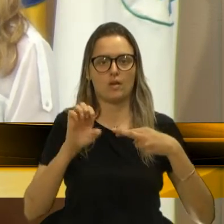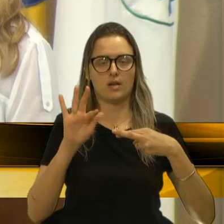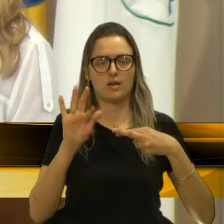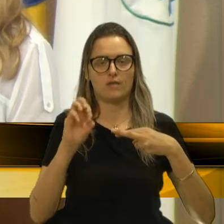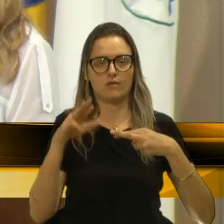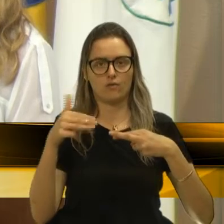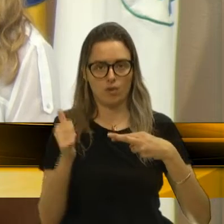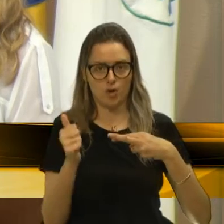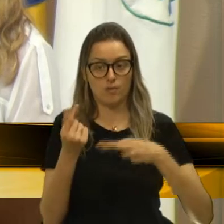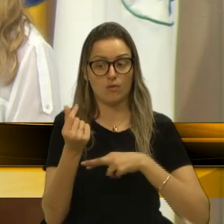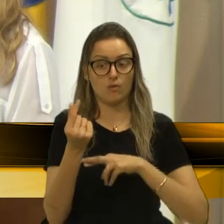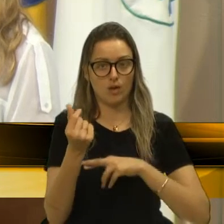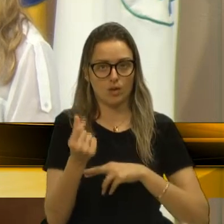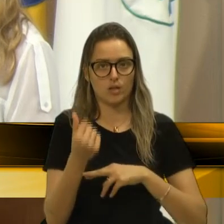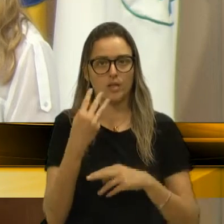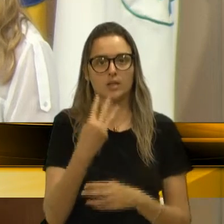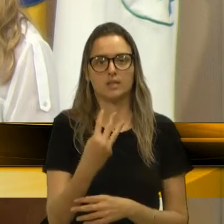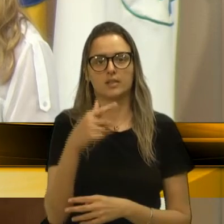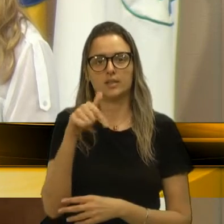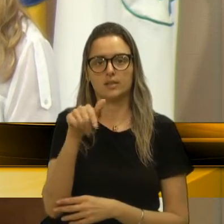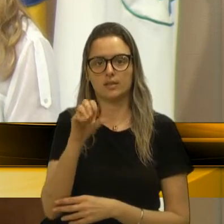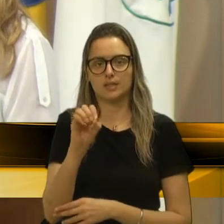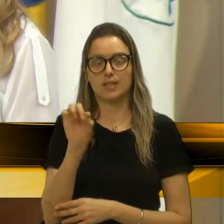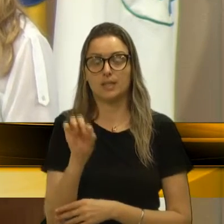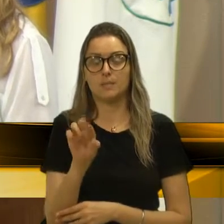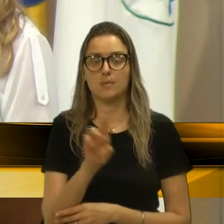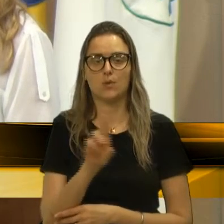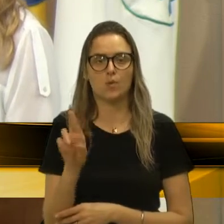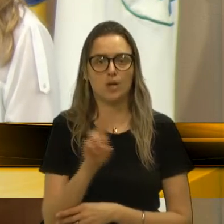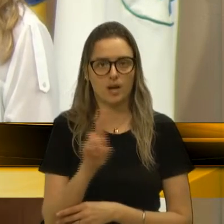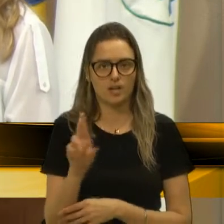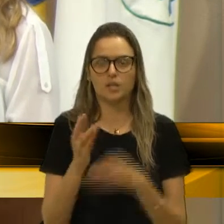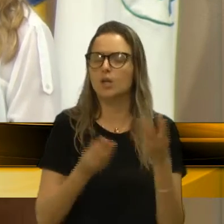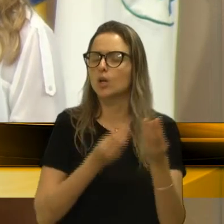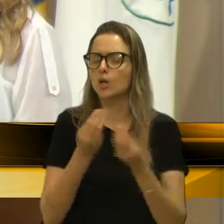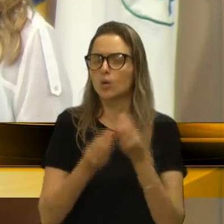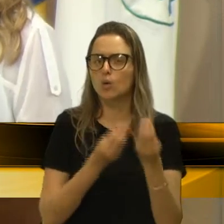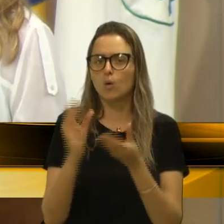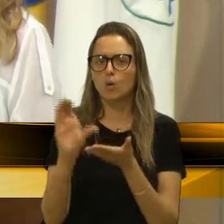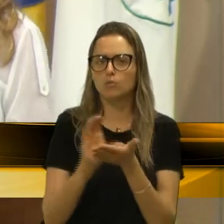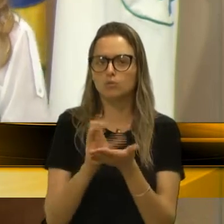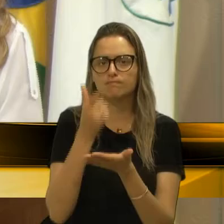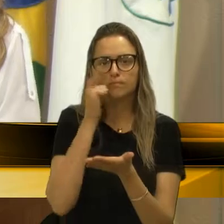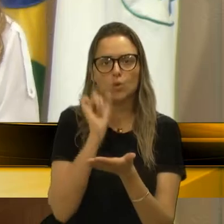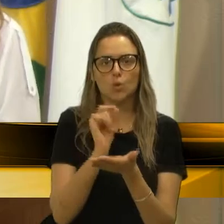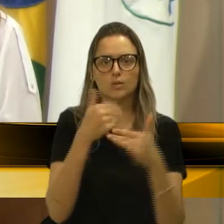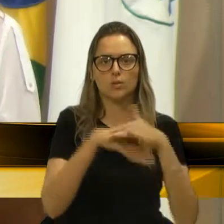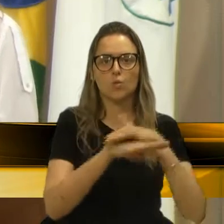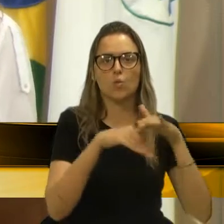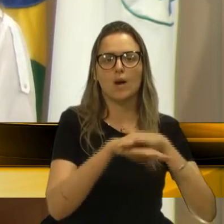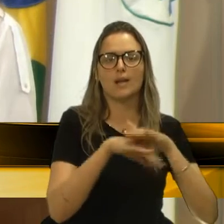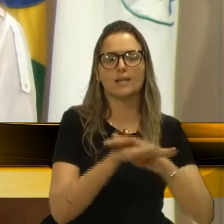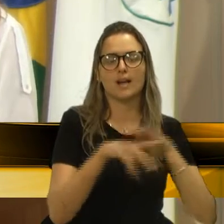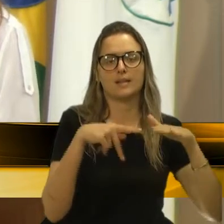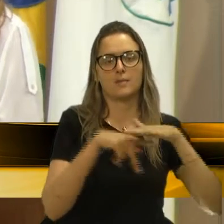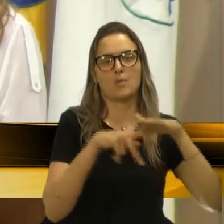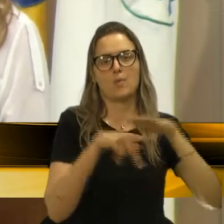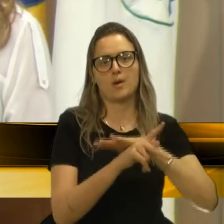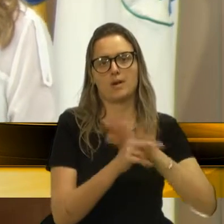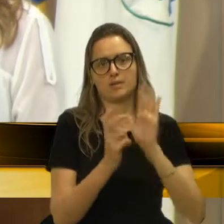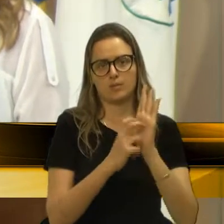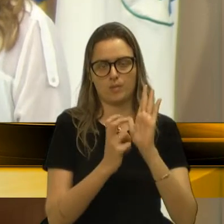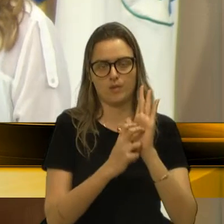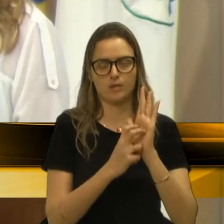custo da obra foram 370 mil reais. De que forma que esse dinheiro foi sendo guardado na poupança? Com